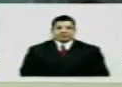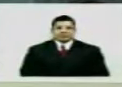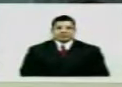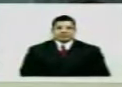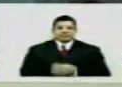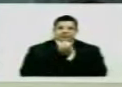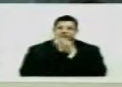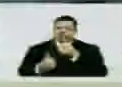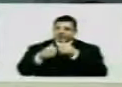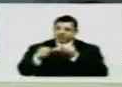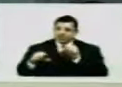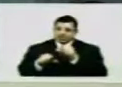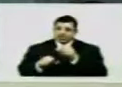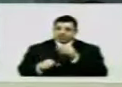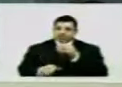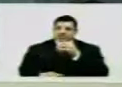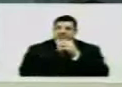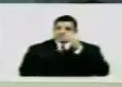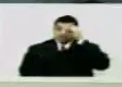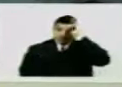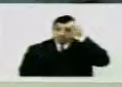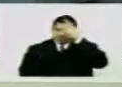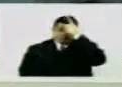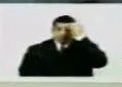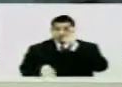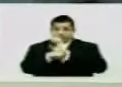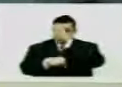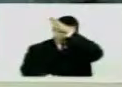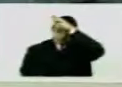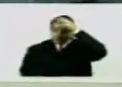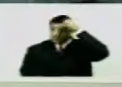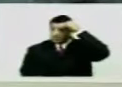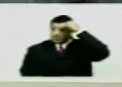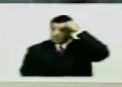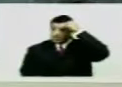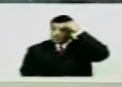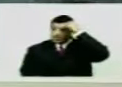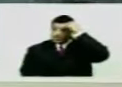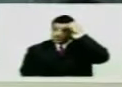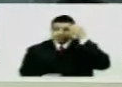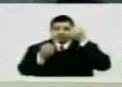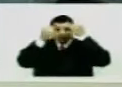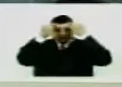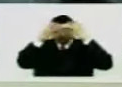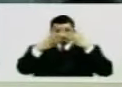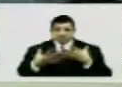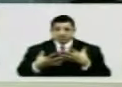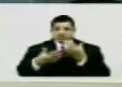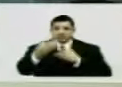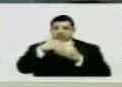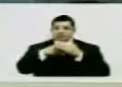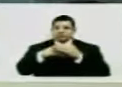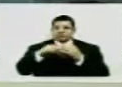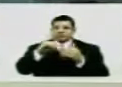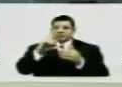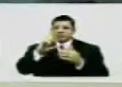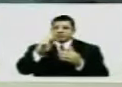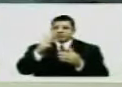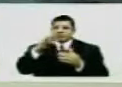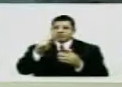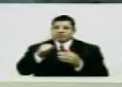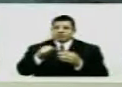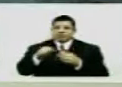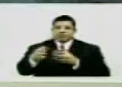Está a dever Ao povo do estado Amazonas Explicações Sobre essa onda De